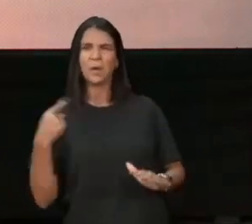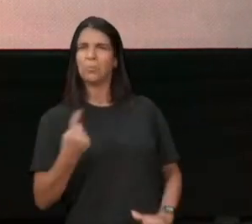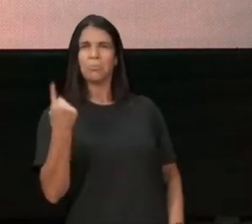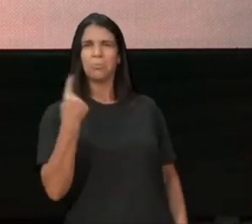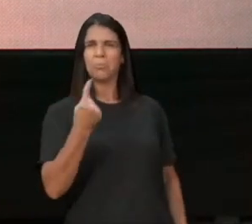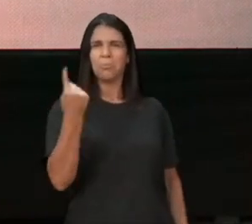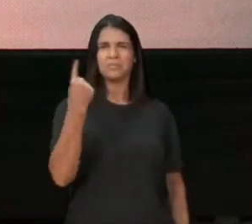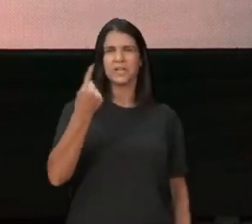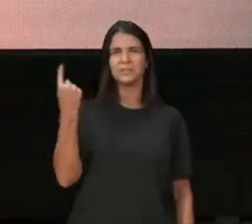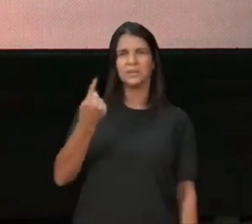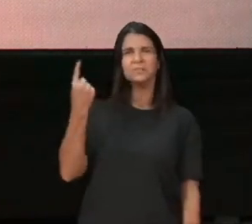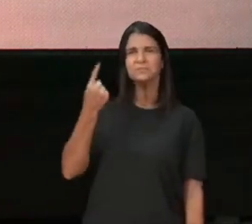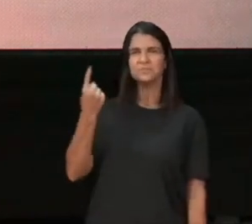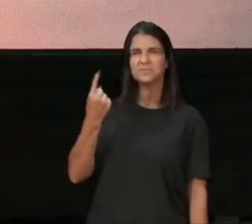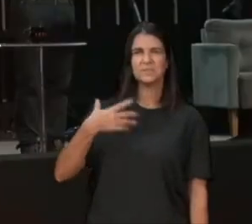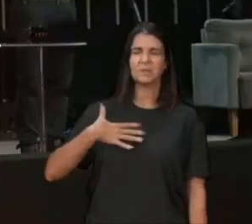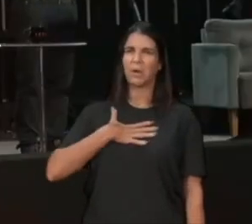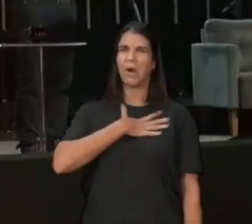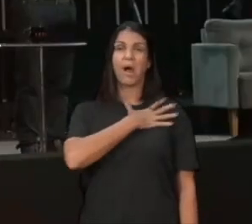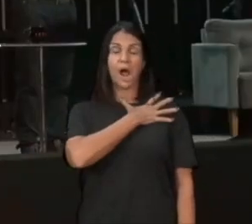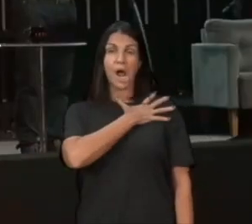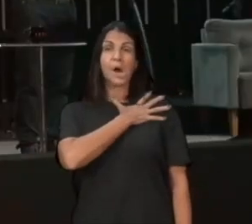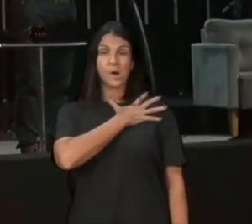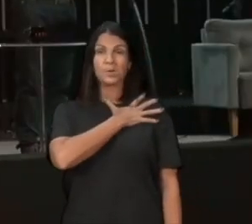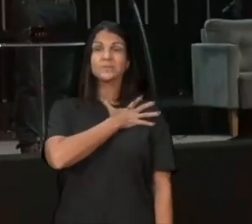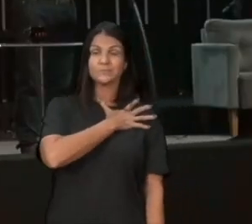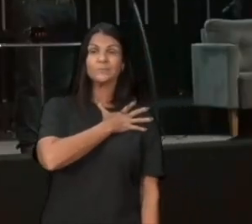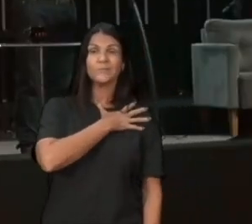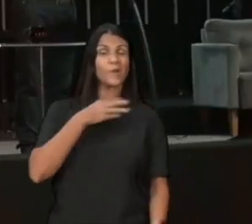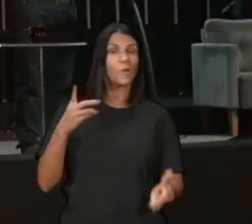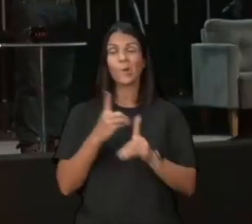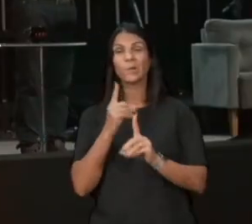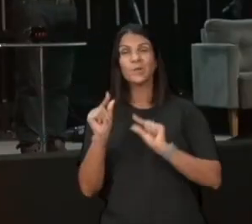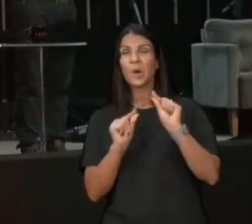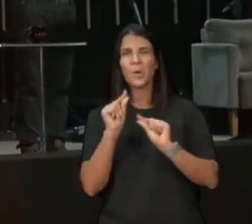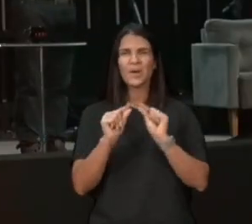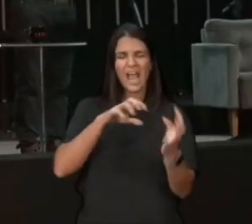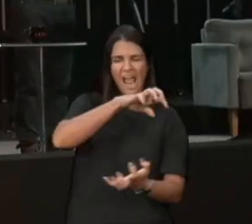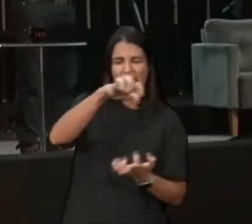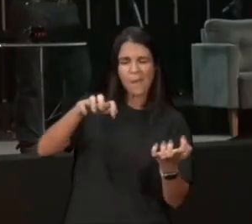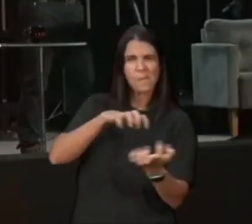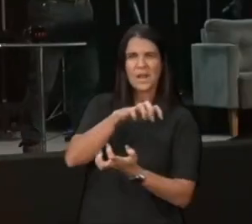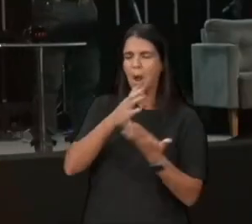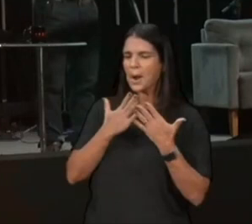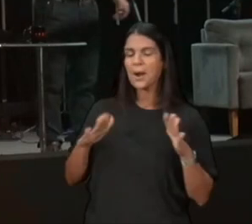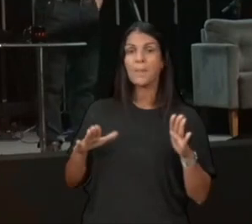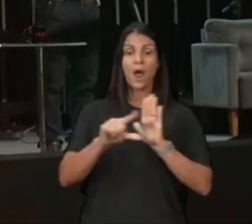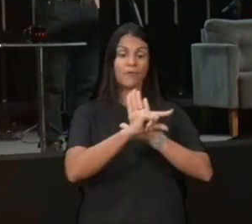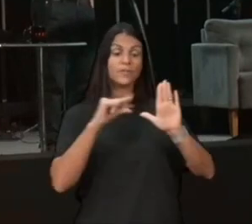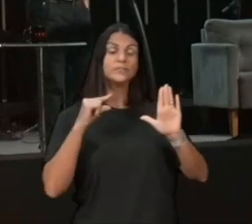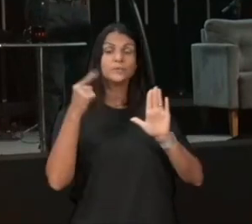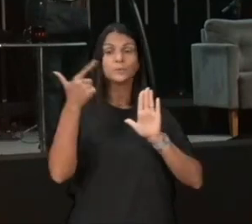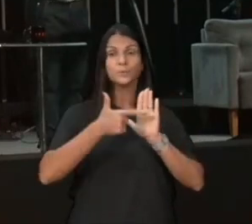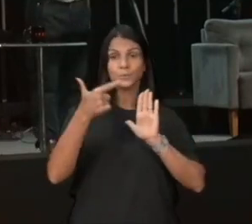e é este homem, com uma tarefa militar, controladora de rebelião, que no versículo 2, a